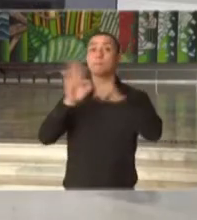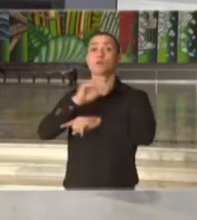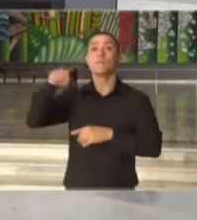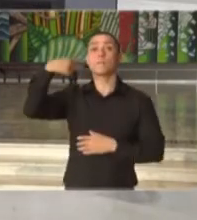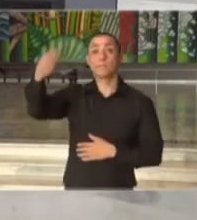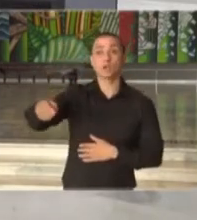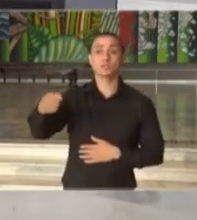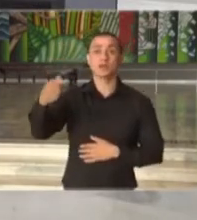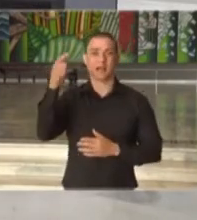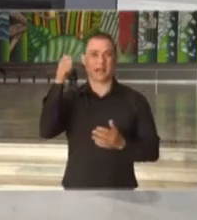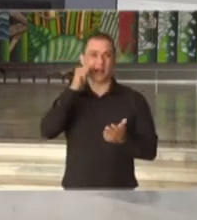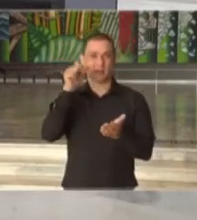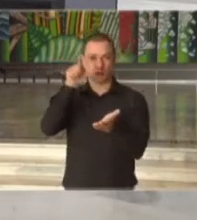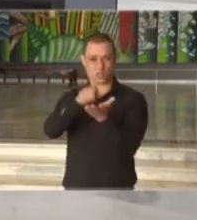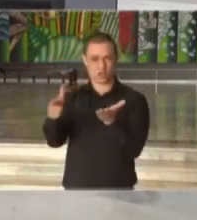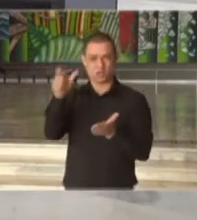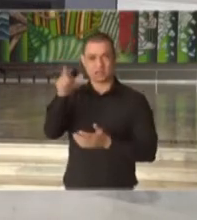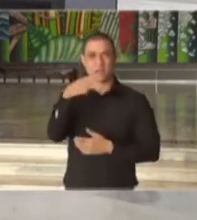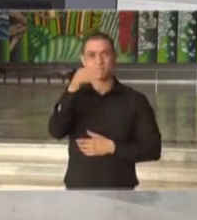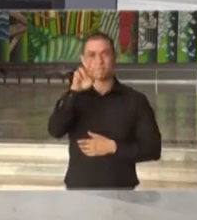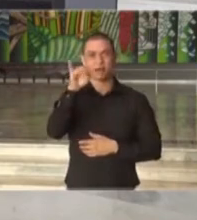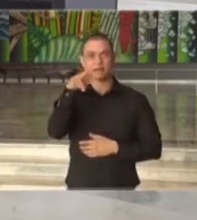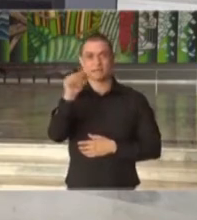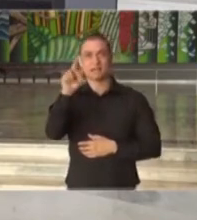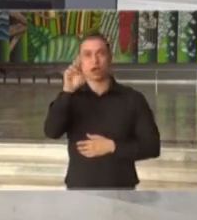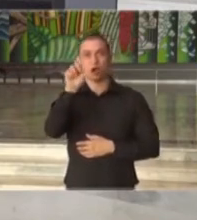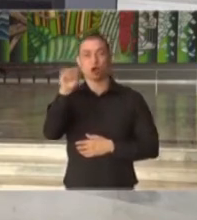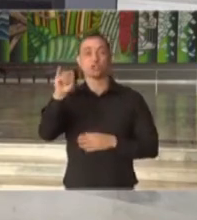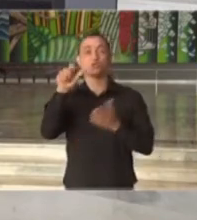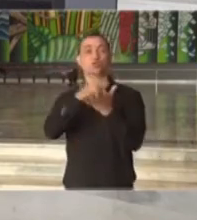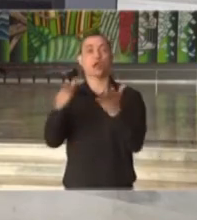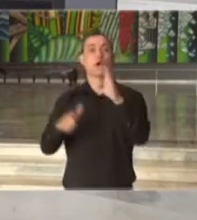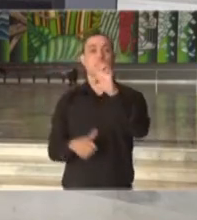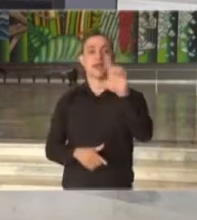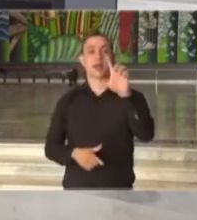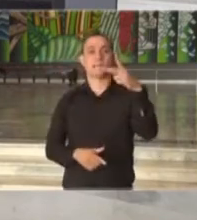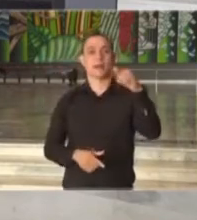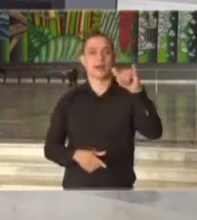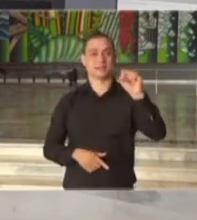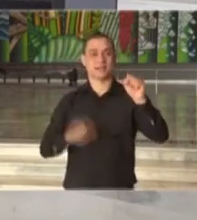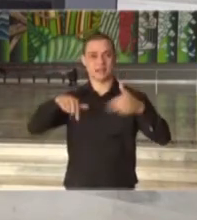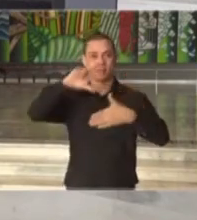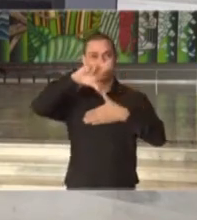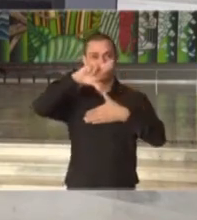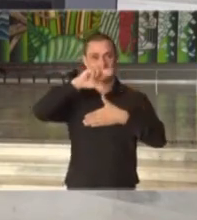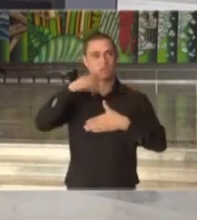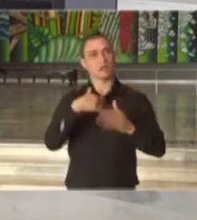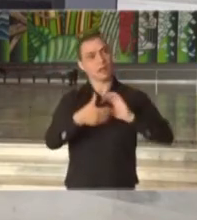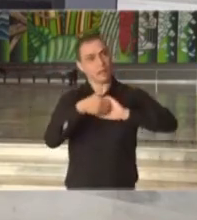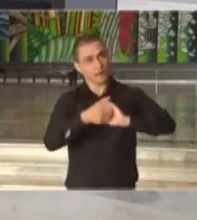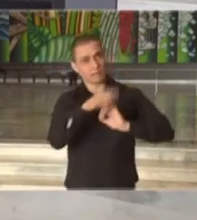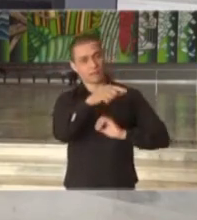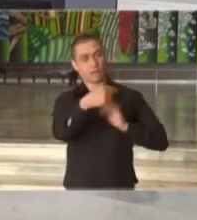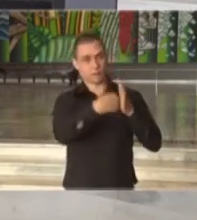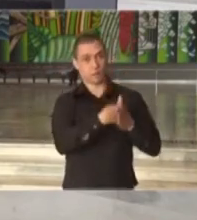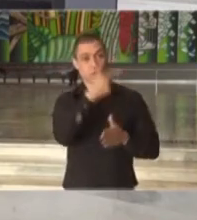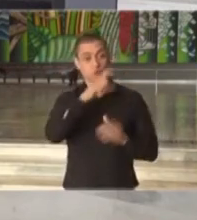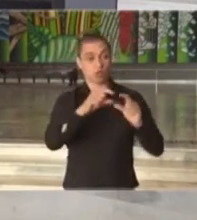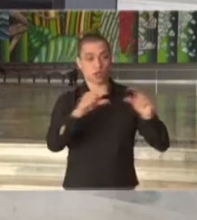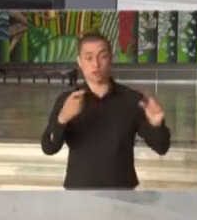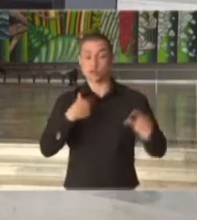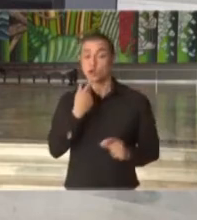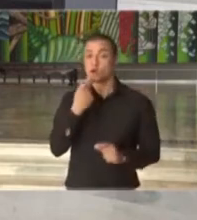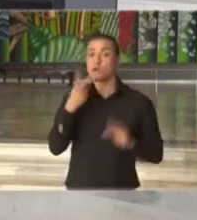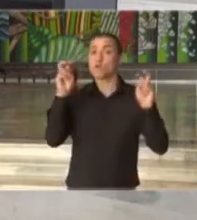é da jornalista Marina Rossi, do jornal É o País, para a América Latina. queria fazer apenas, eu estou com a pergunta aqui, fazer uma